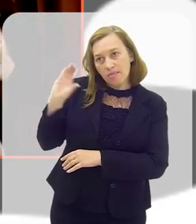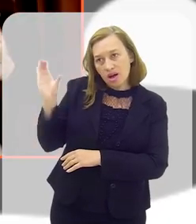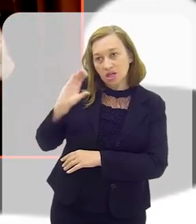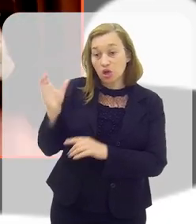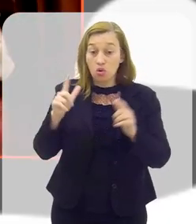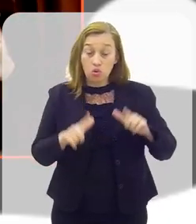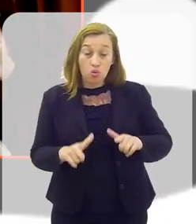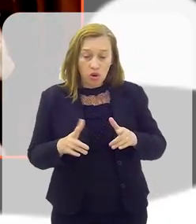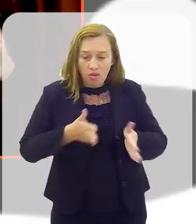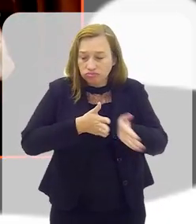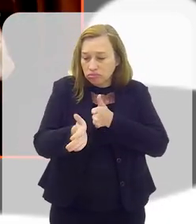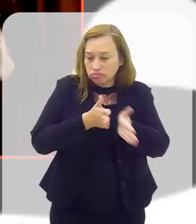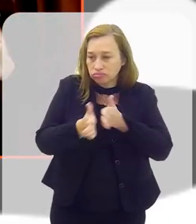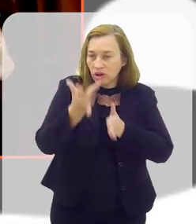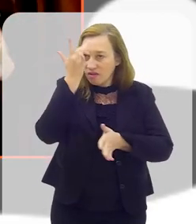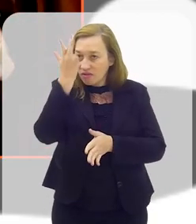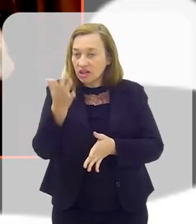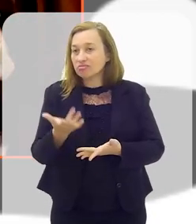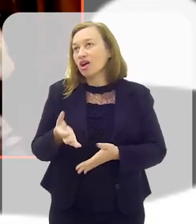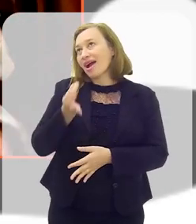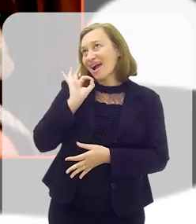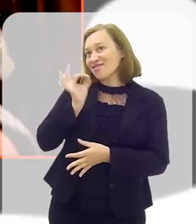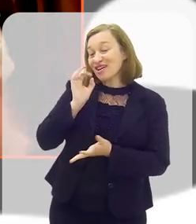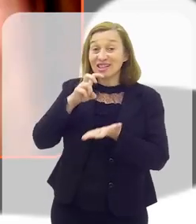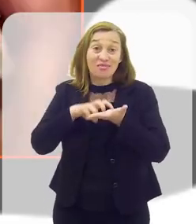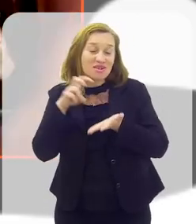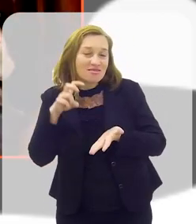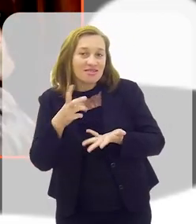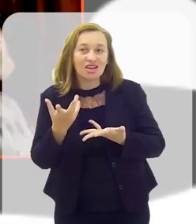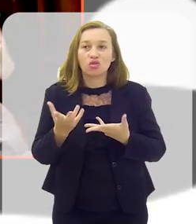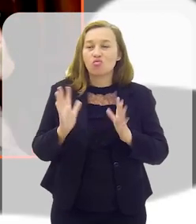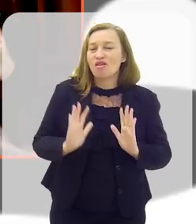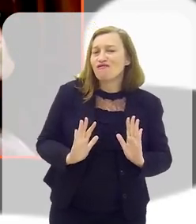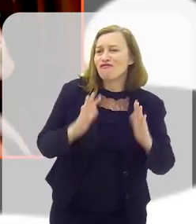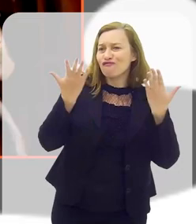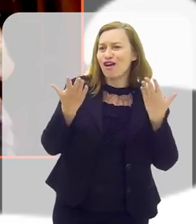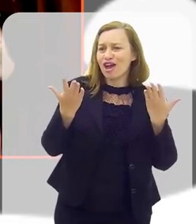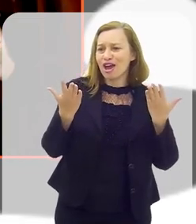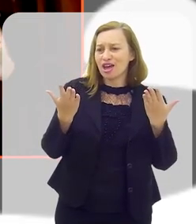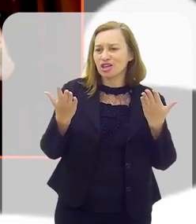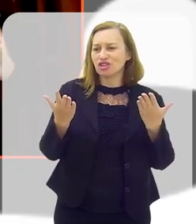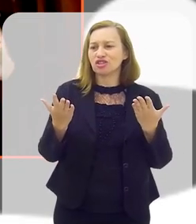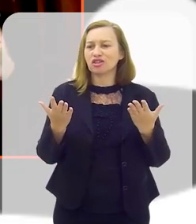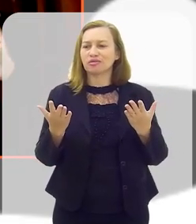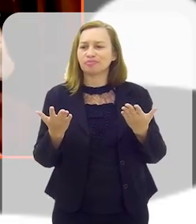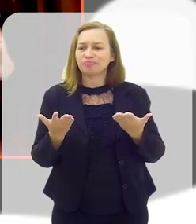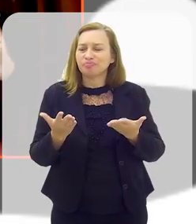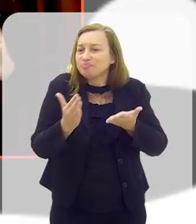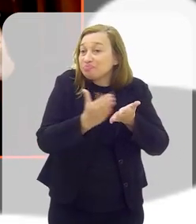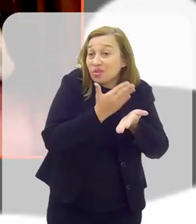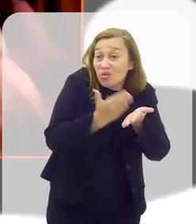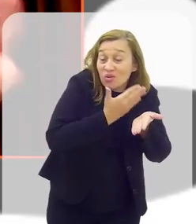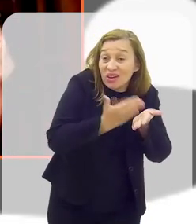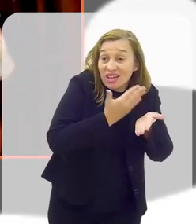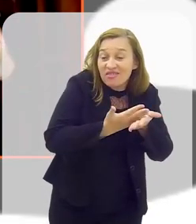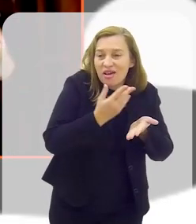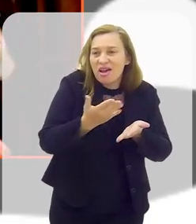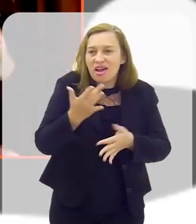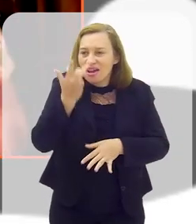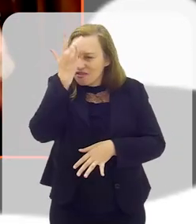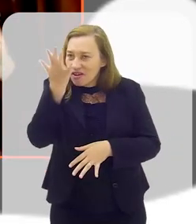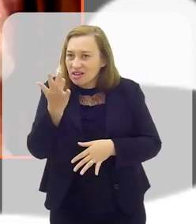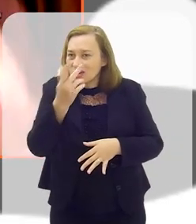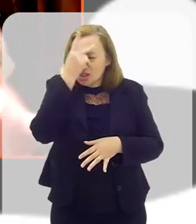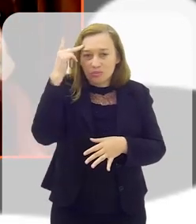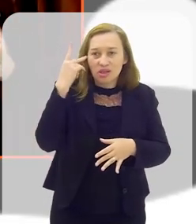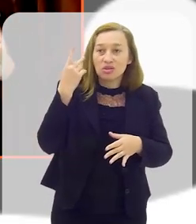acesso é fácil. Quando a gente realiza um café da manhã, quando a gente realiza um evento, um lançamento de um livro, é mais fácil para as pessoas,